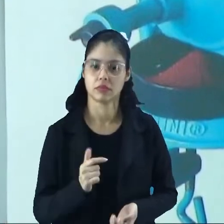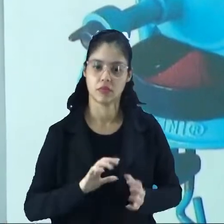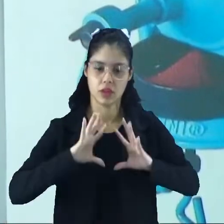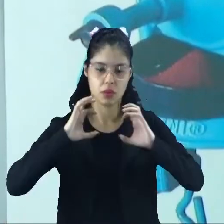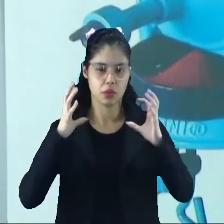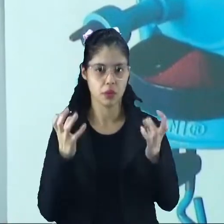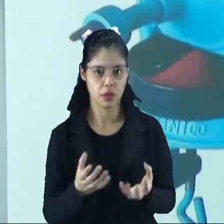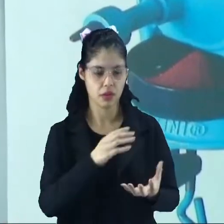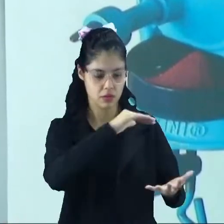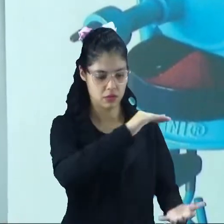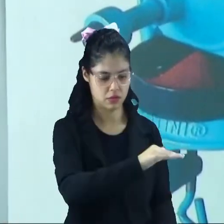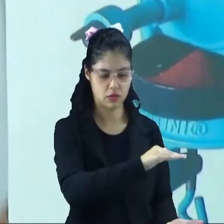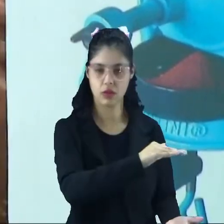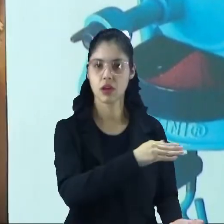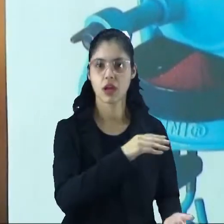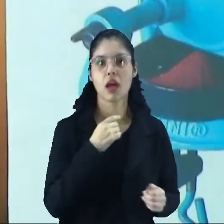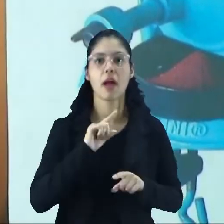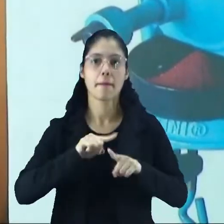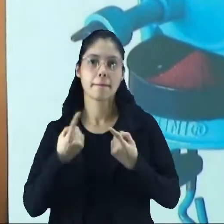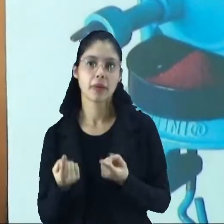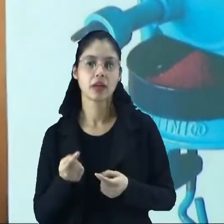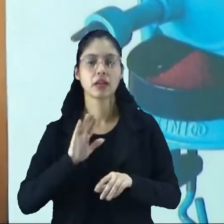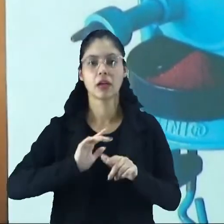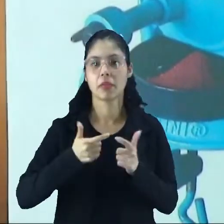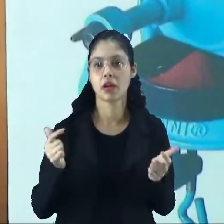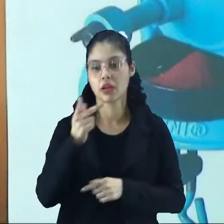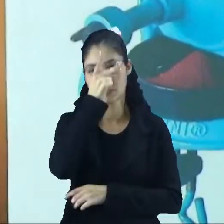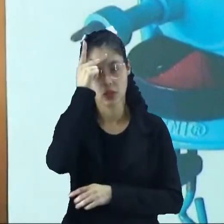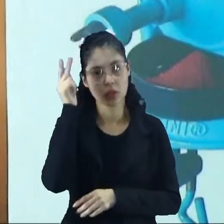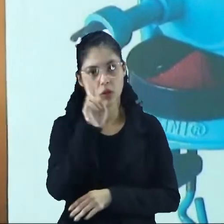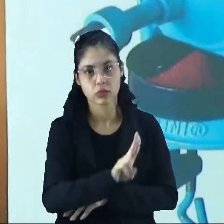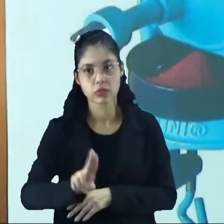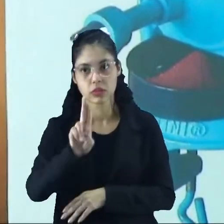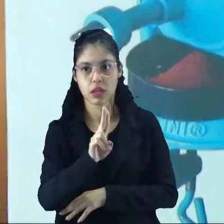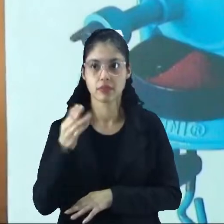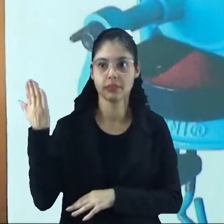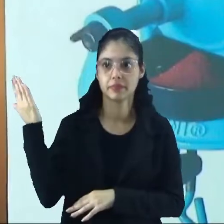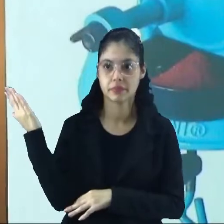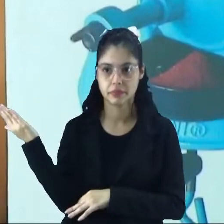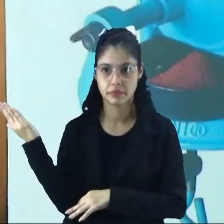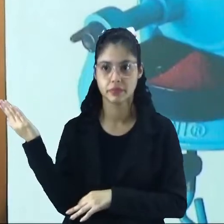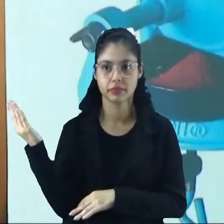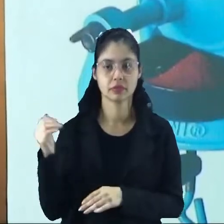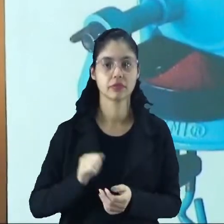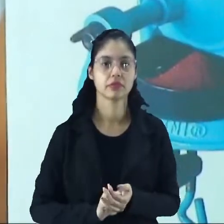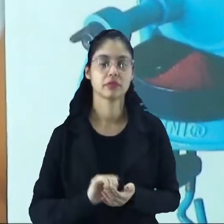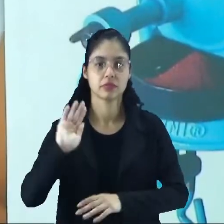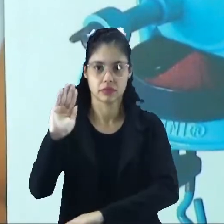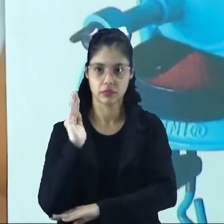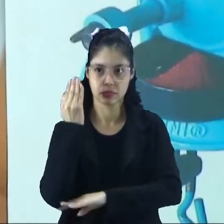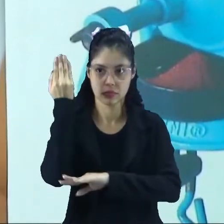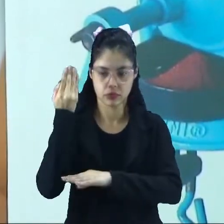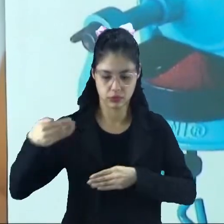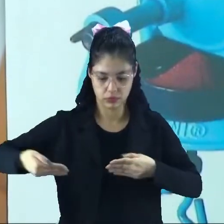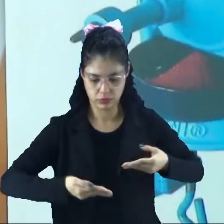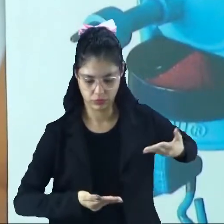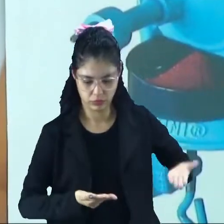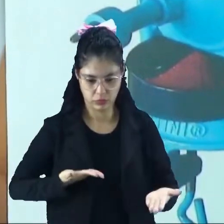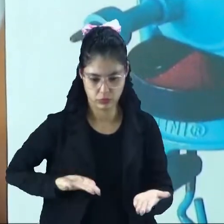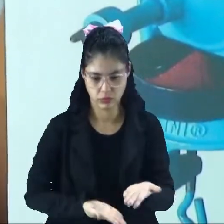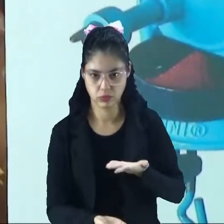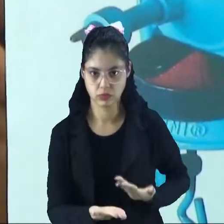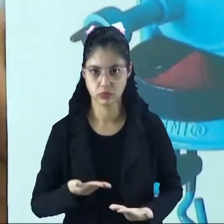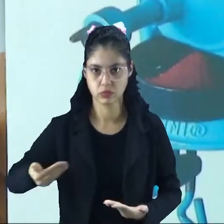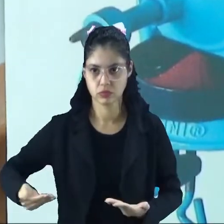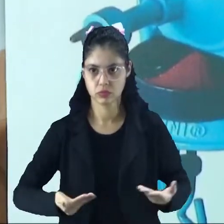gás, que é esse que nós temos na nossa casa. A maioria das pessoas utilizavam esse fogão. Coloca madeira, como vocês estão